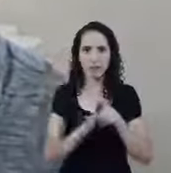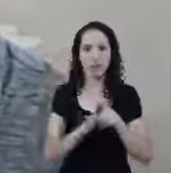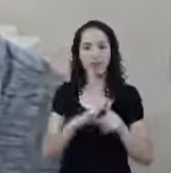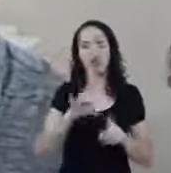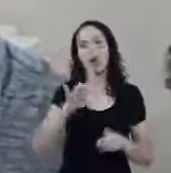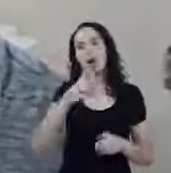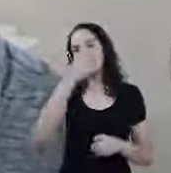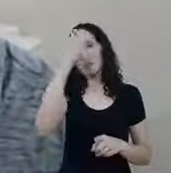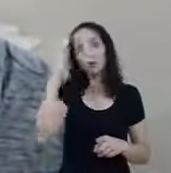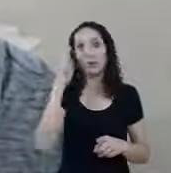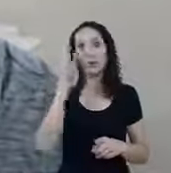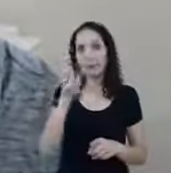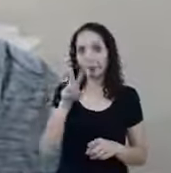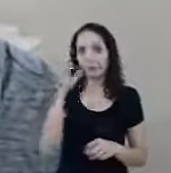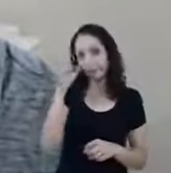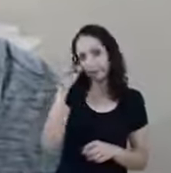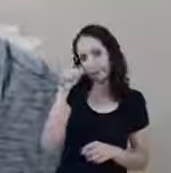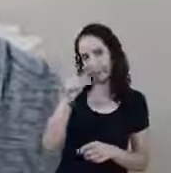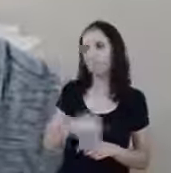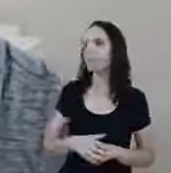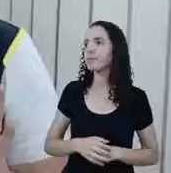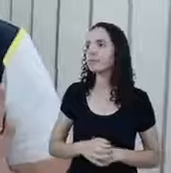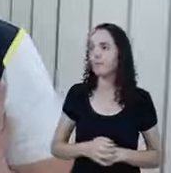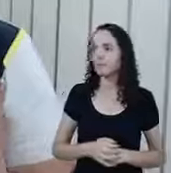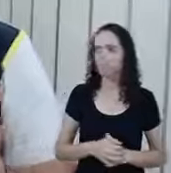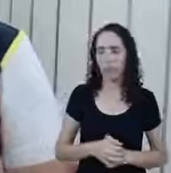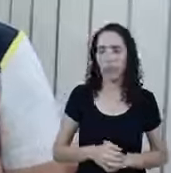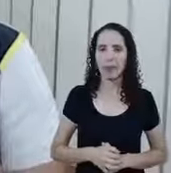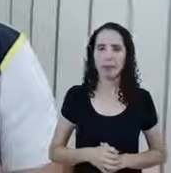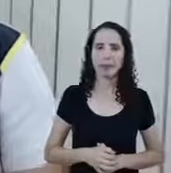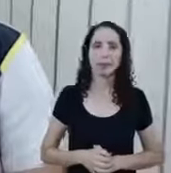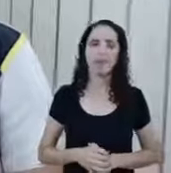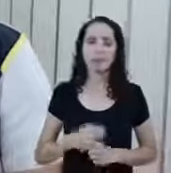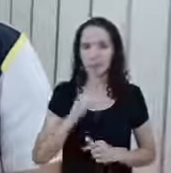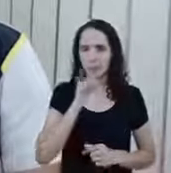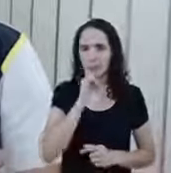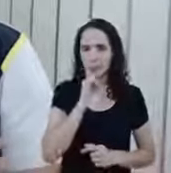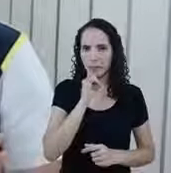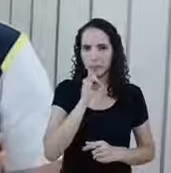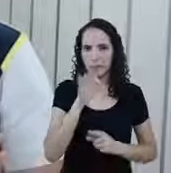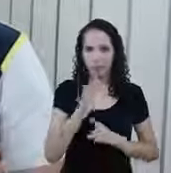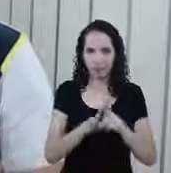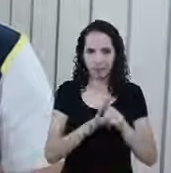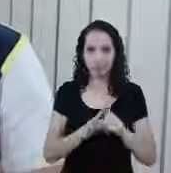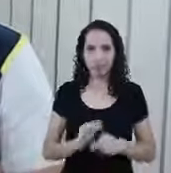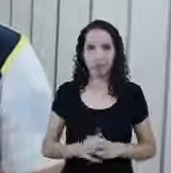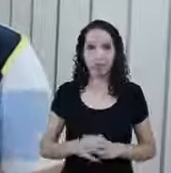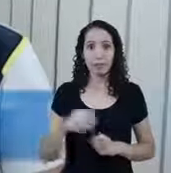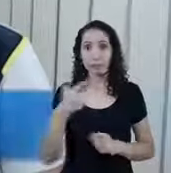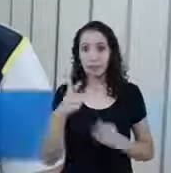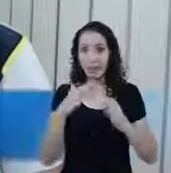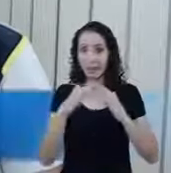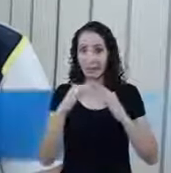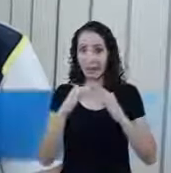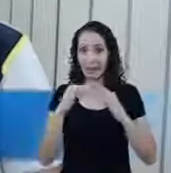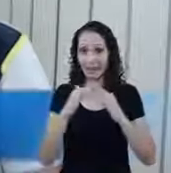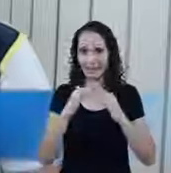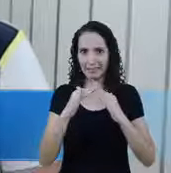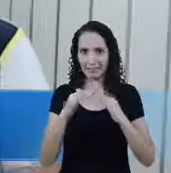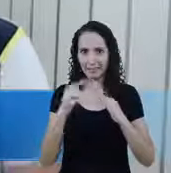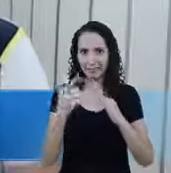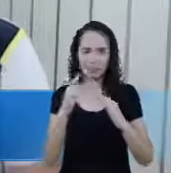Não, Vamos lá Se eu não tenho Uma residência fixa